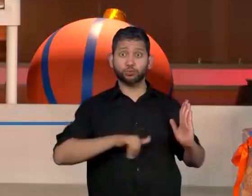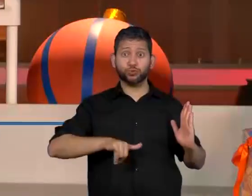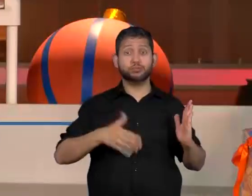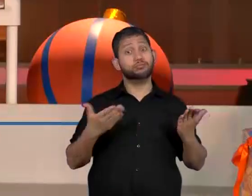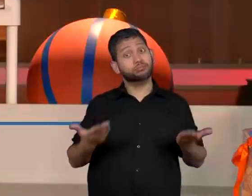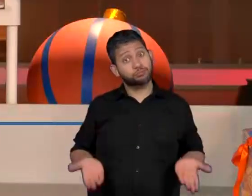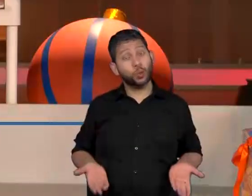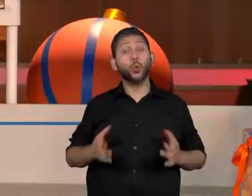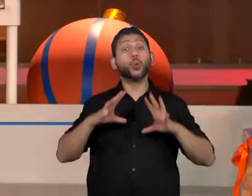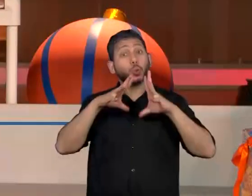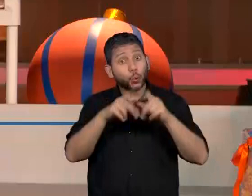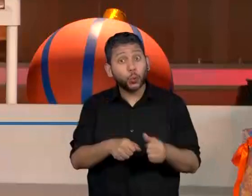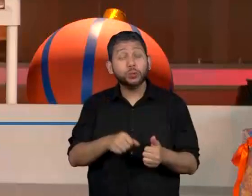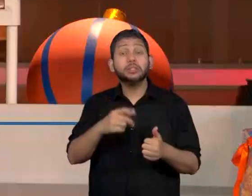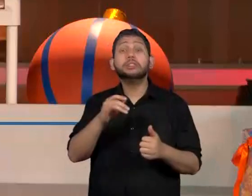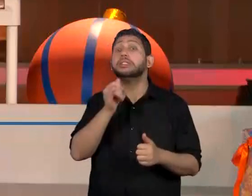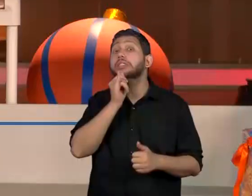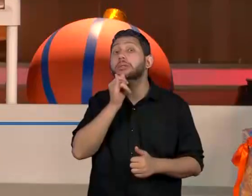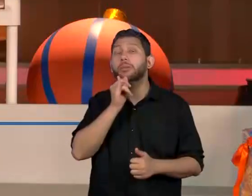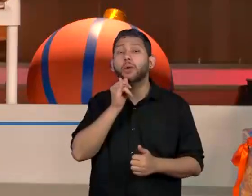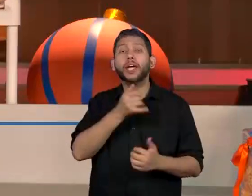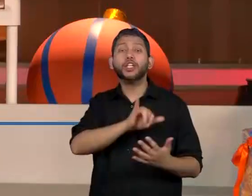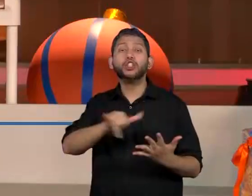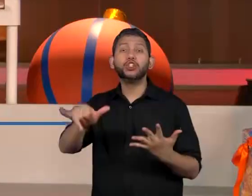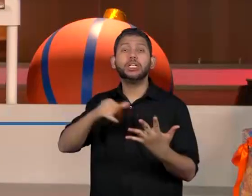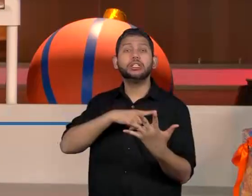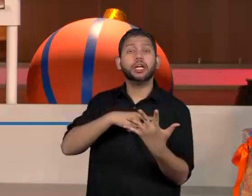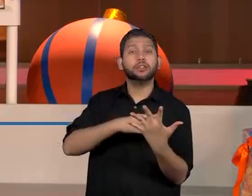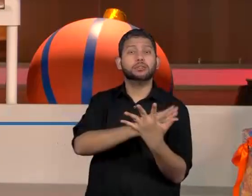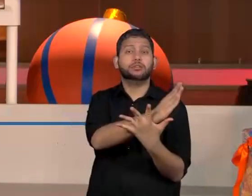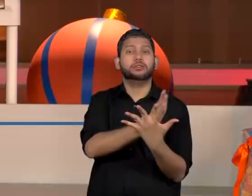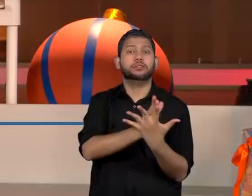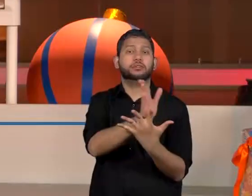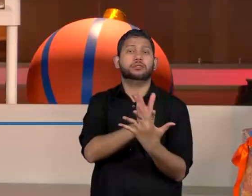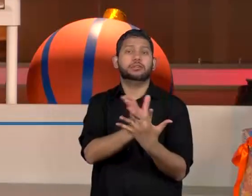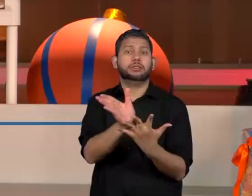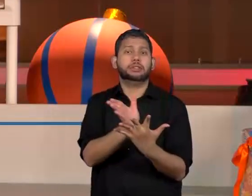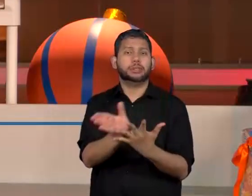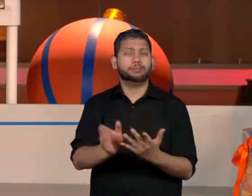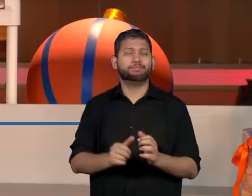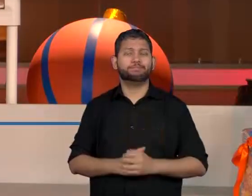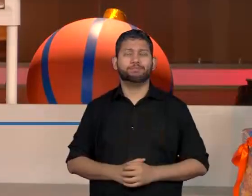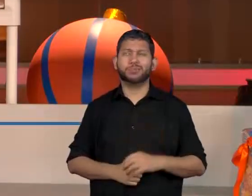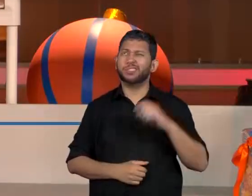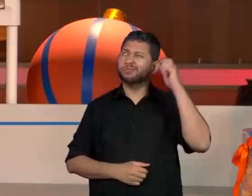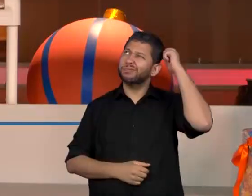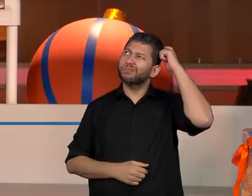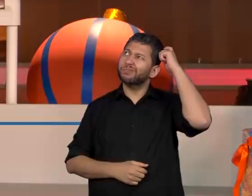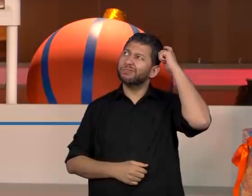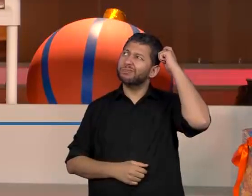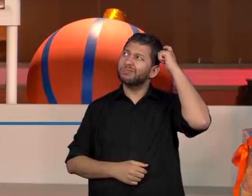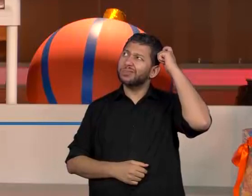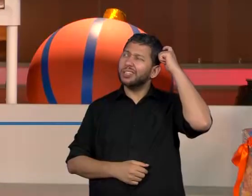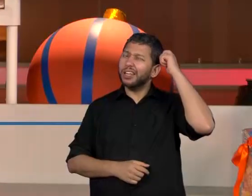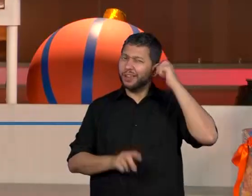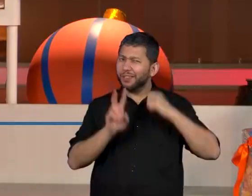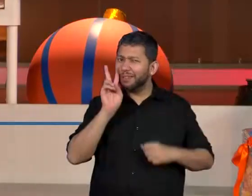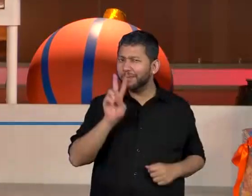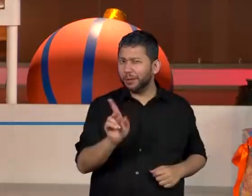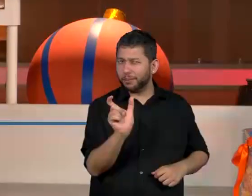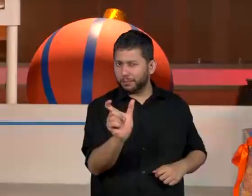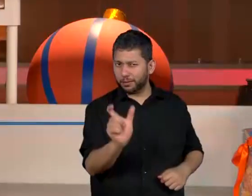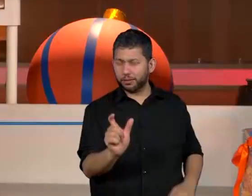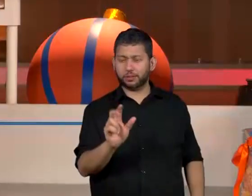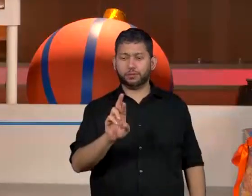matriz energética e é fonte de produção de energia. Agora, quando a gente fala em recursos, todas elas